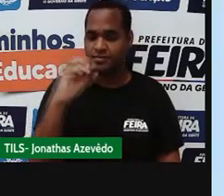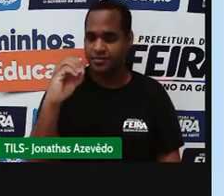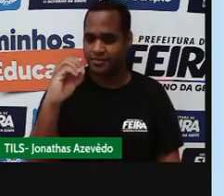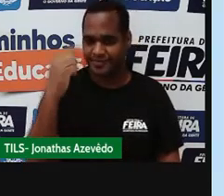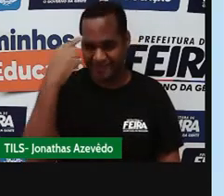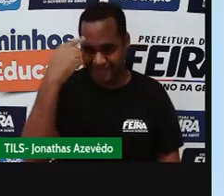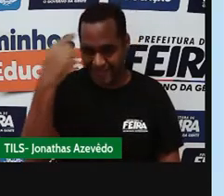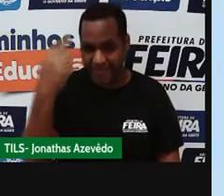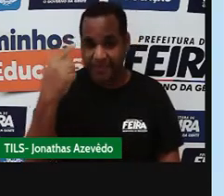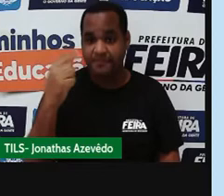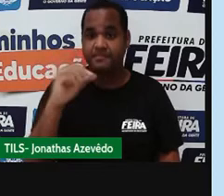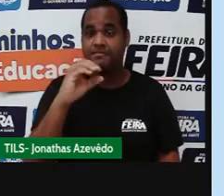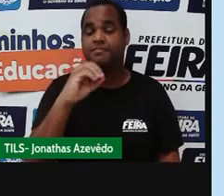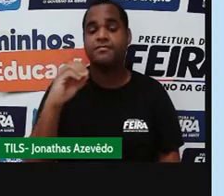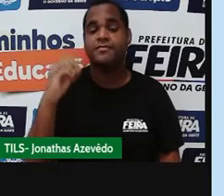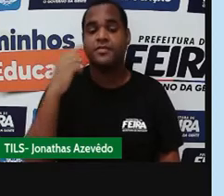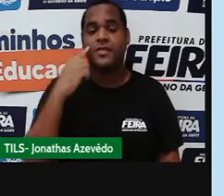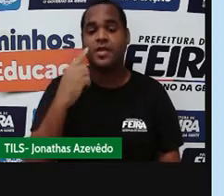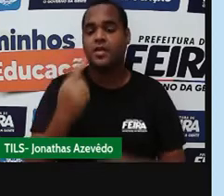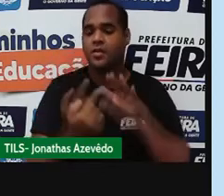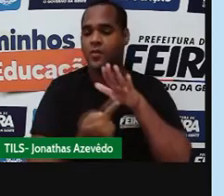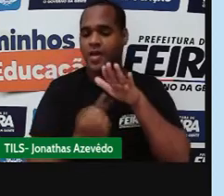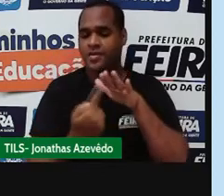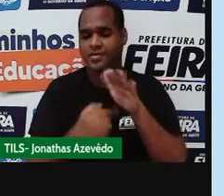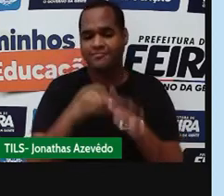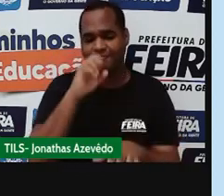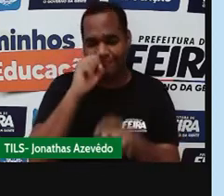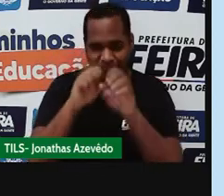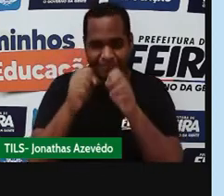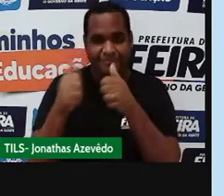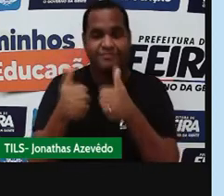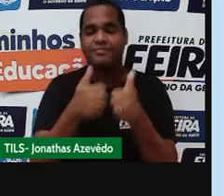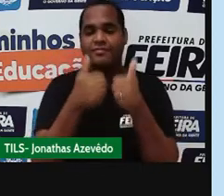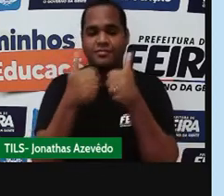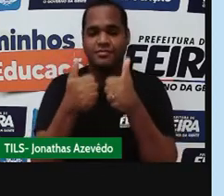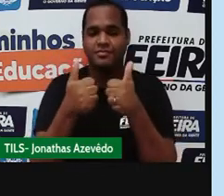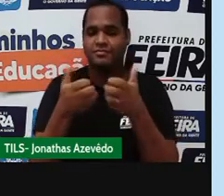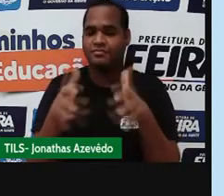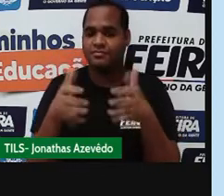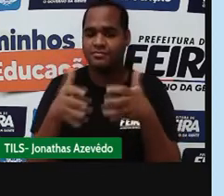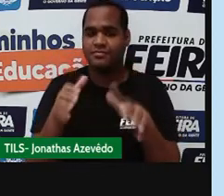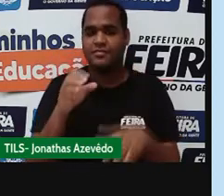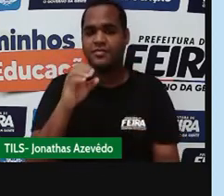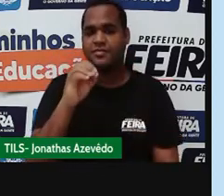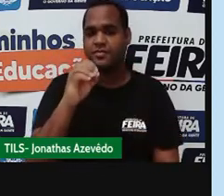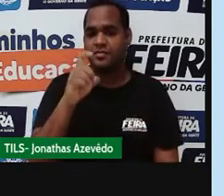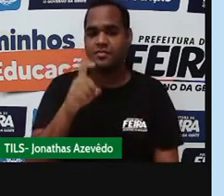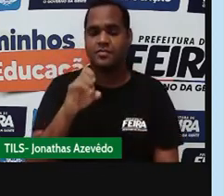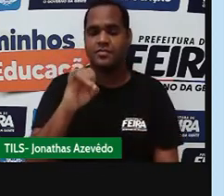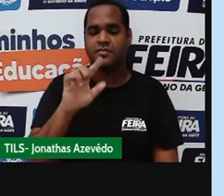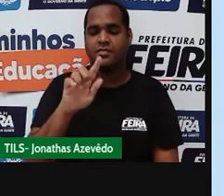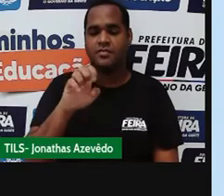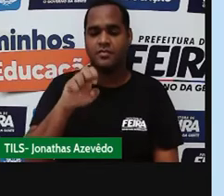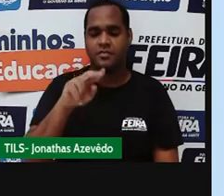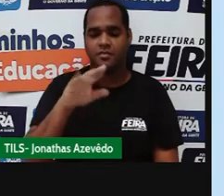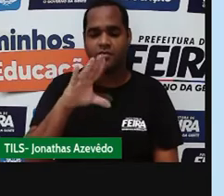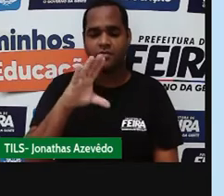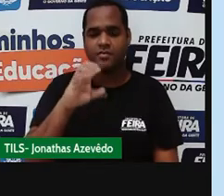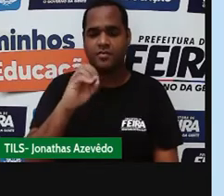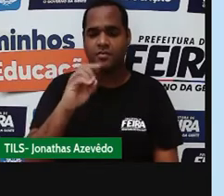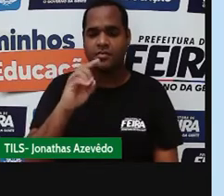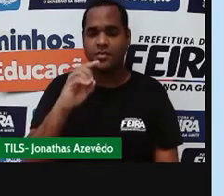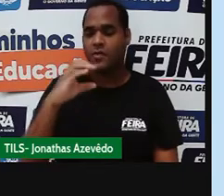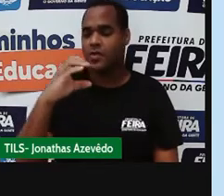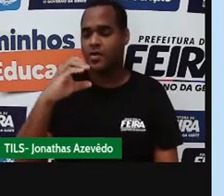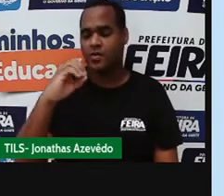Tenho oxigênio, o gás oxigênio. Mas eu não quero o gás oxigênio. Vou pegar um carbono. Vou misturar